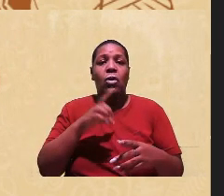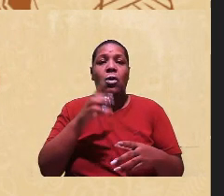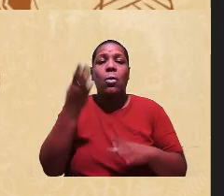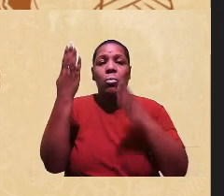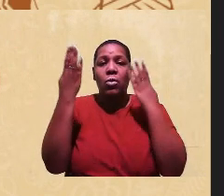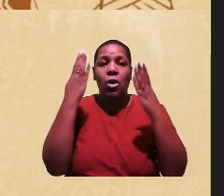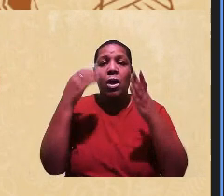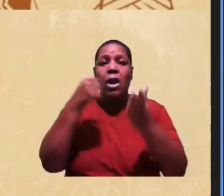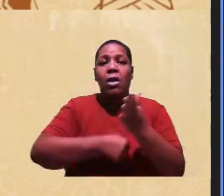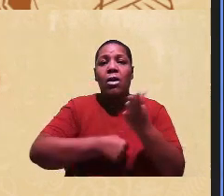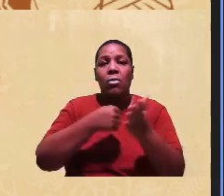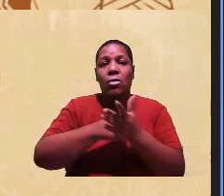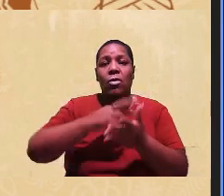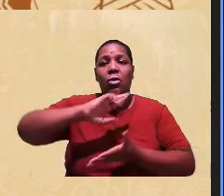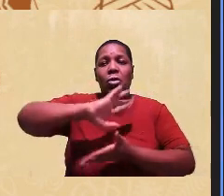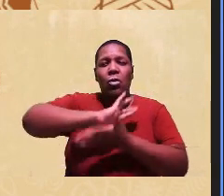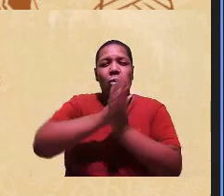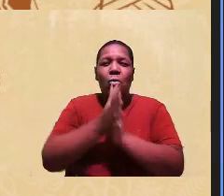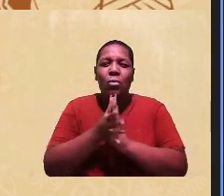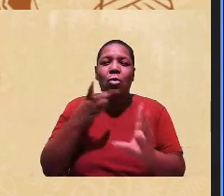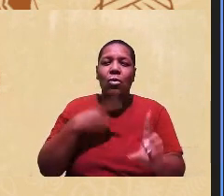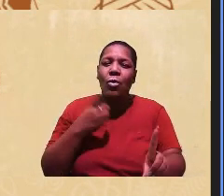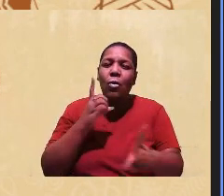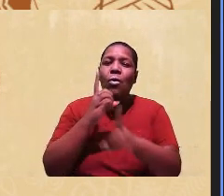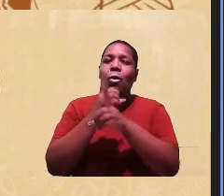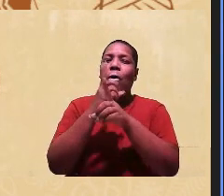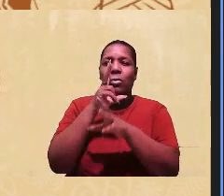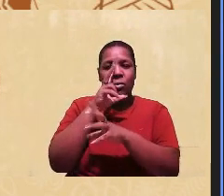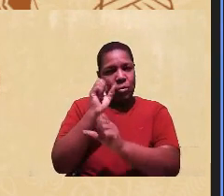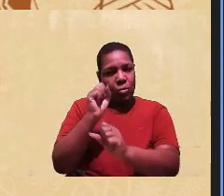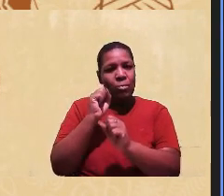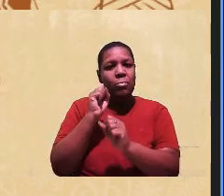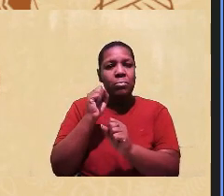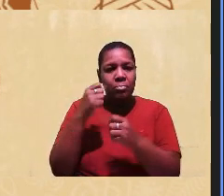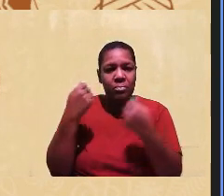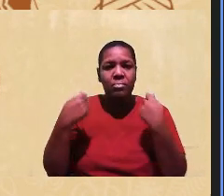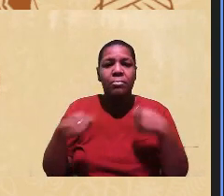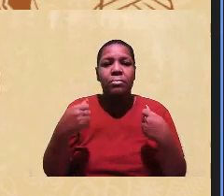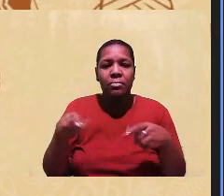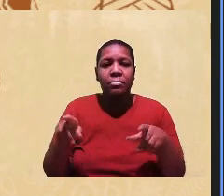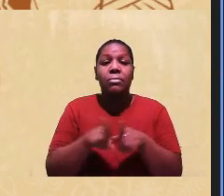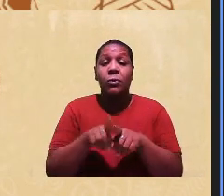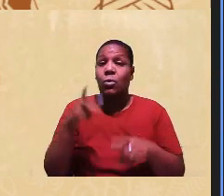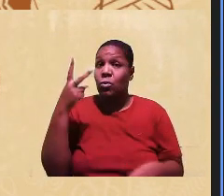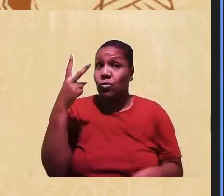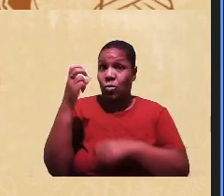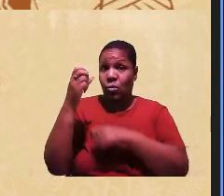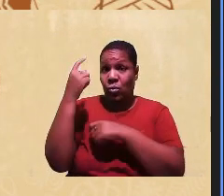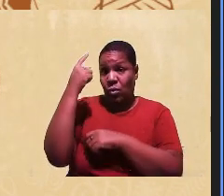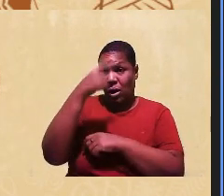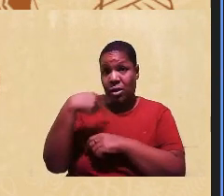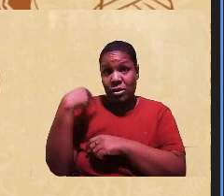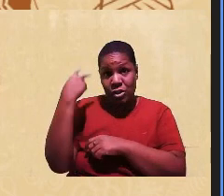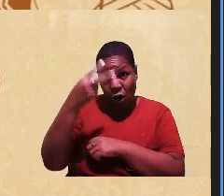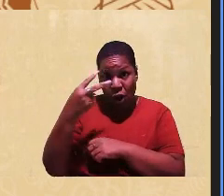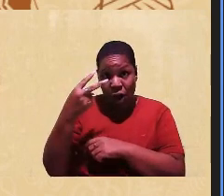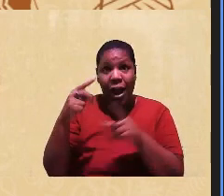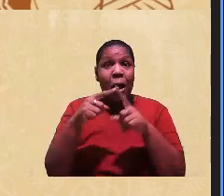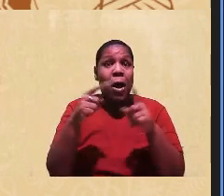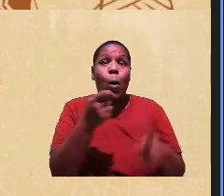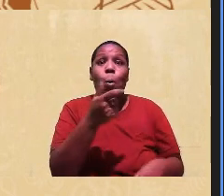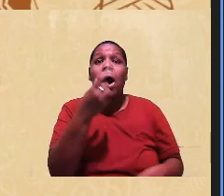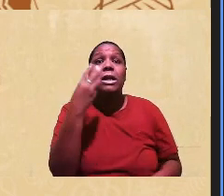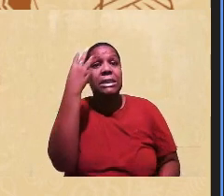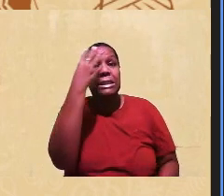um encontro tão potente que a discussão se estendeu. Era o encontro de duas horas, nós ficamos quase três horas aqui conversando, foi